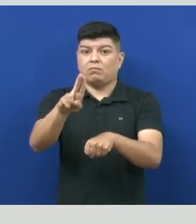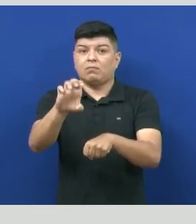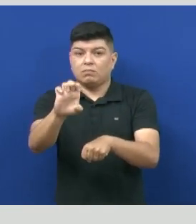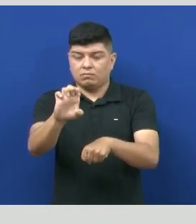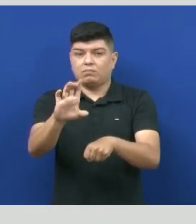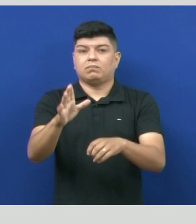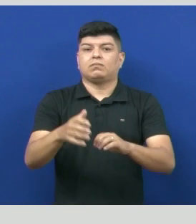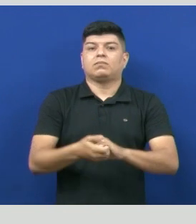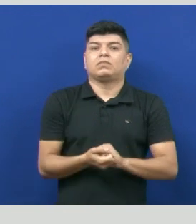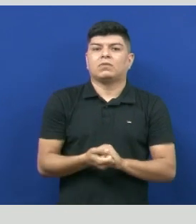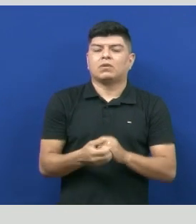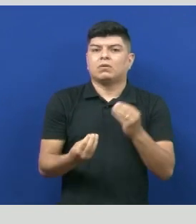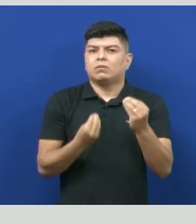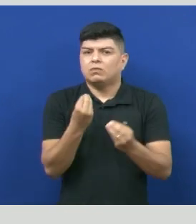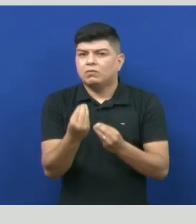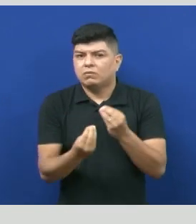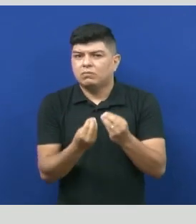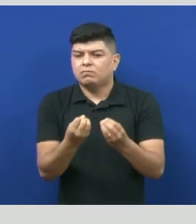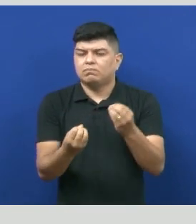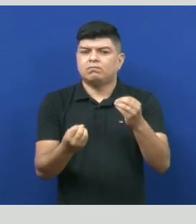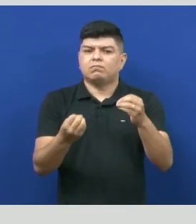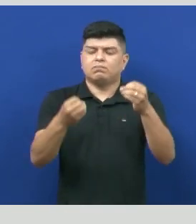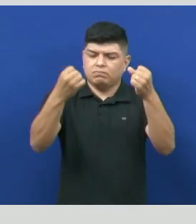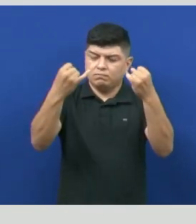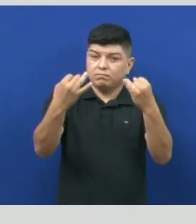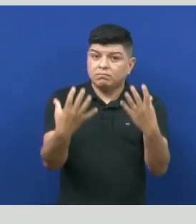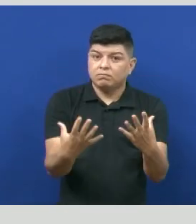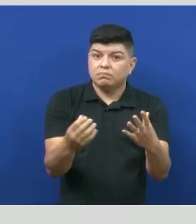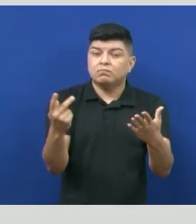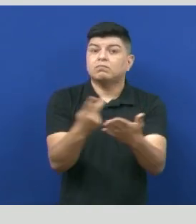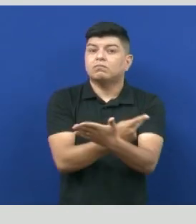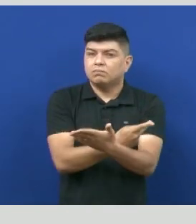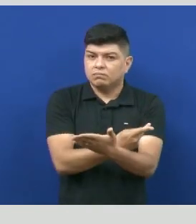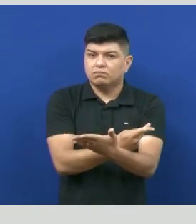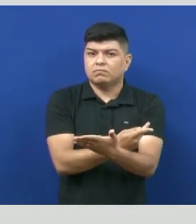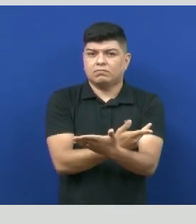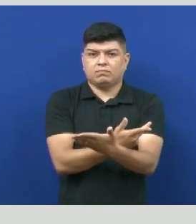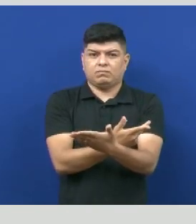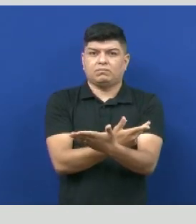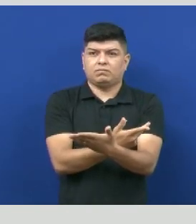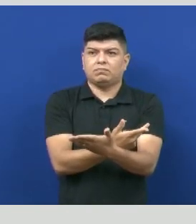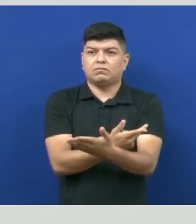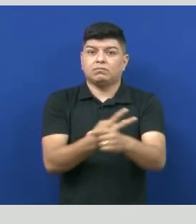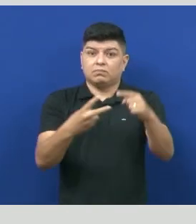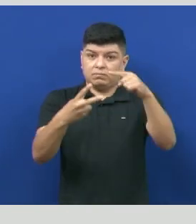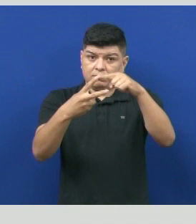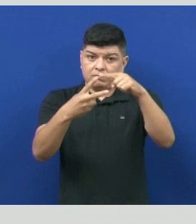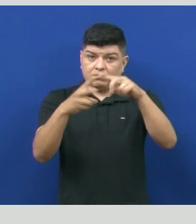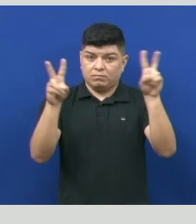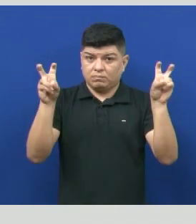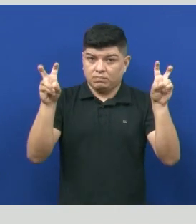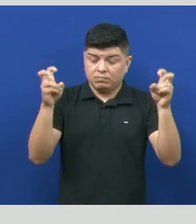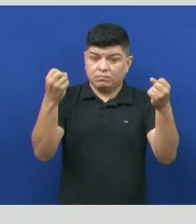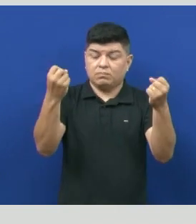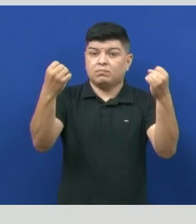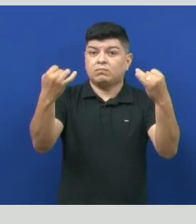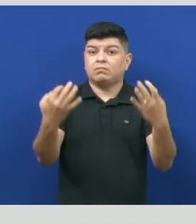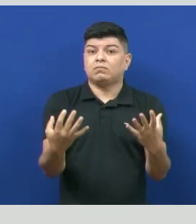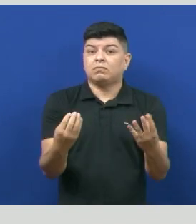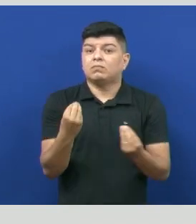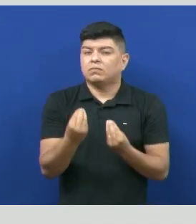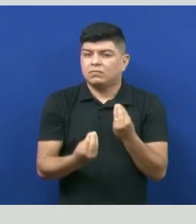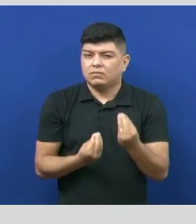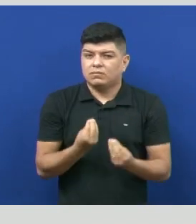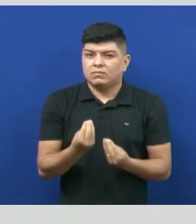explicaria esse fato? Basicamente, a teoria da abiogênese, ela explicaria da seguinte